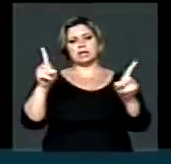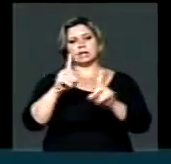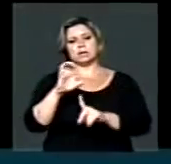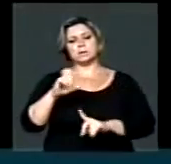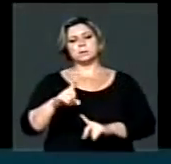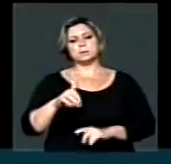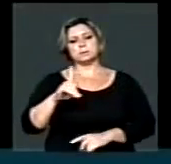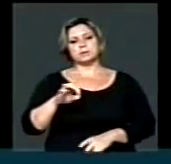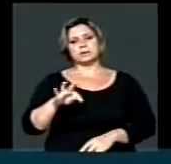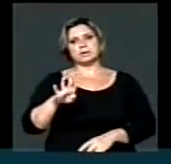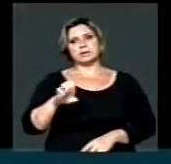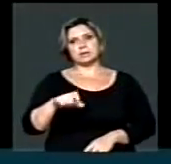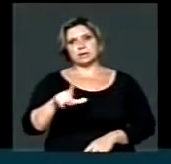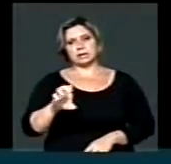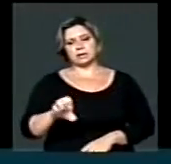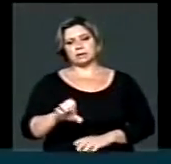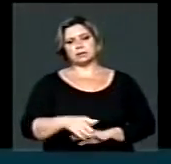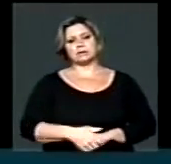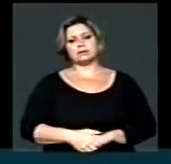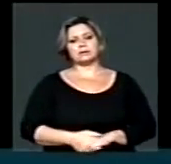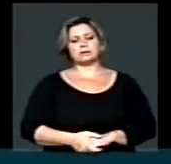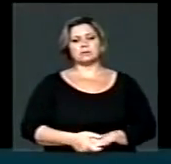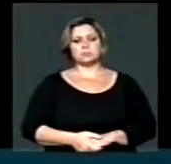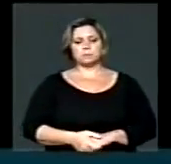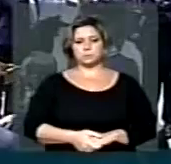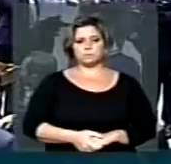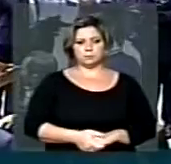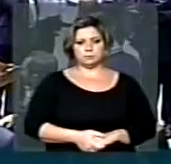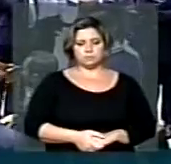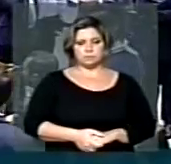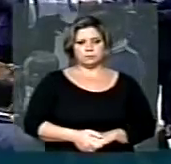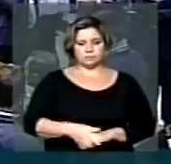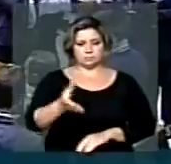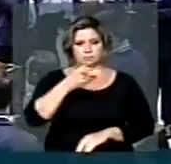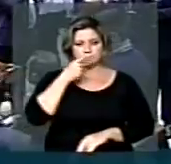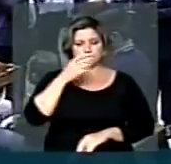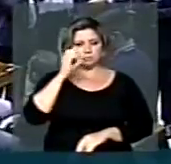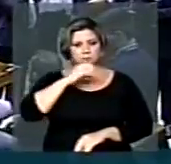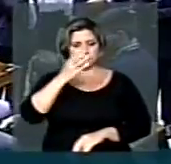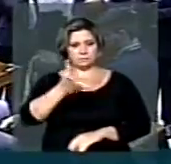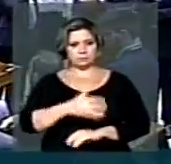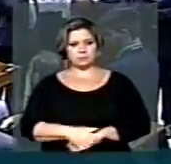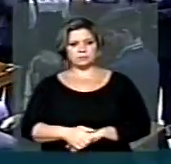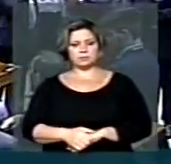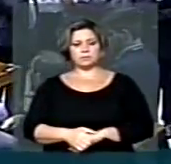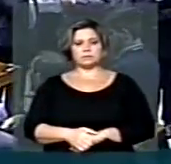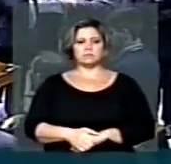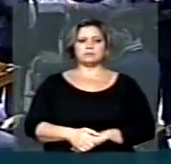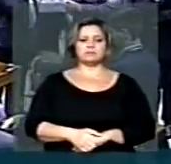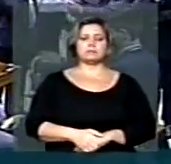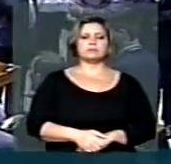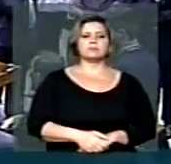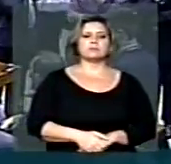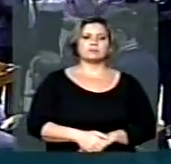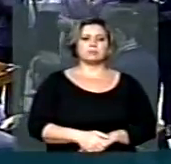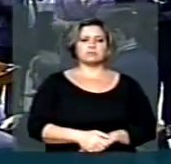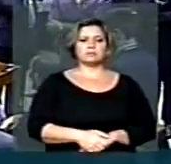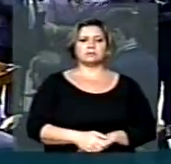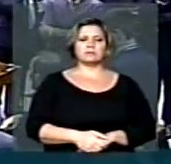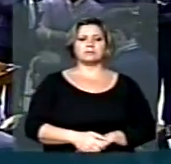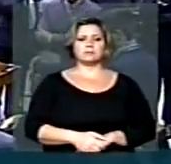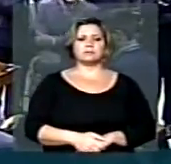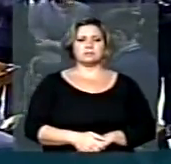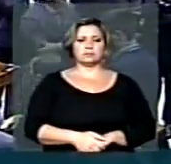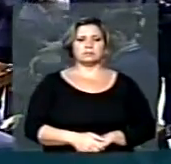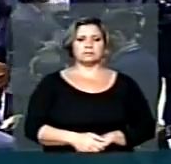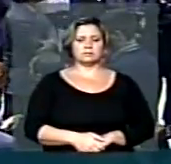Deputado Fábio, eu vou solicitar a palavra para ser possível, excelência, com a palavra rapidamente. Sim, presidente, mas só tem sete segundos